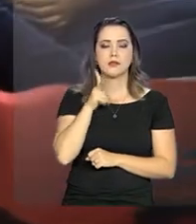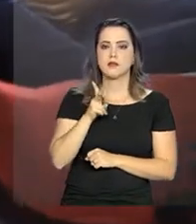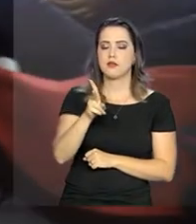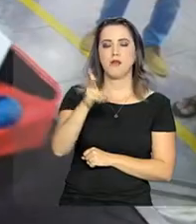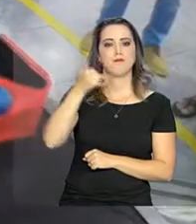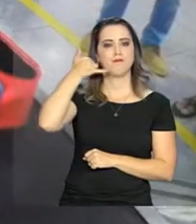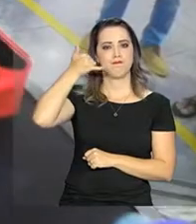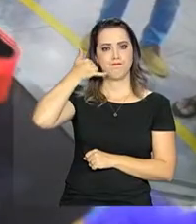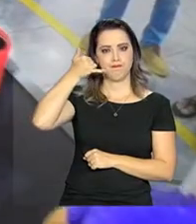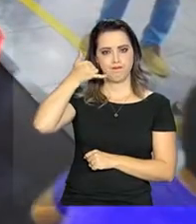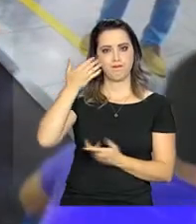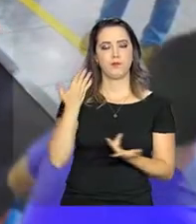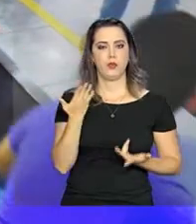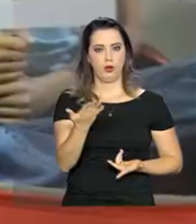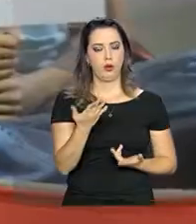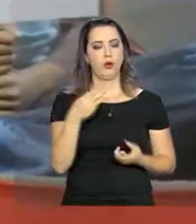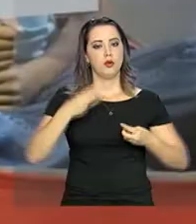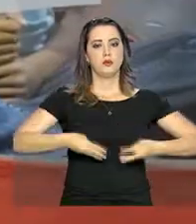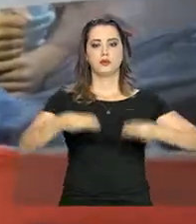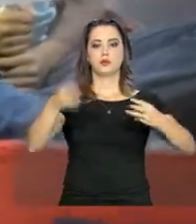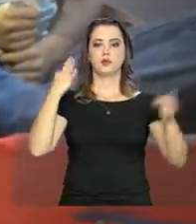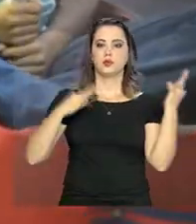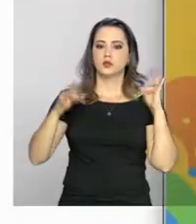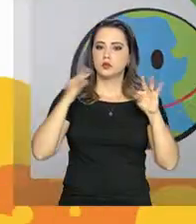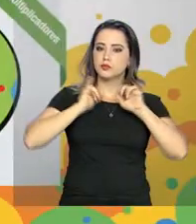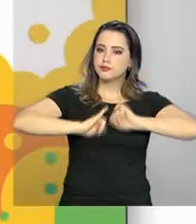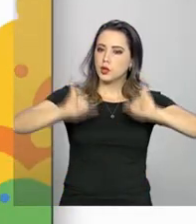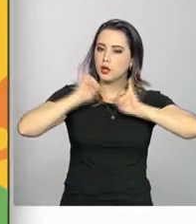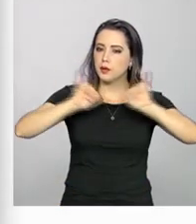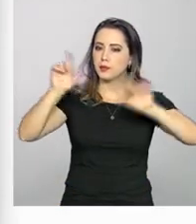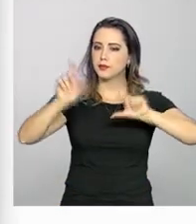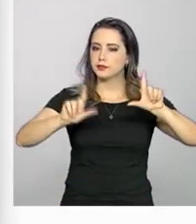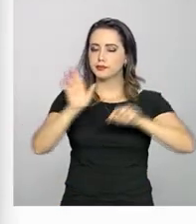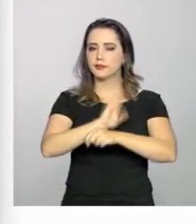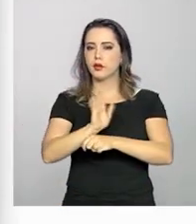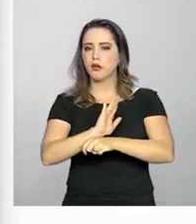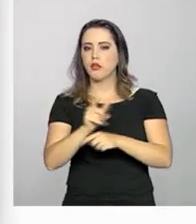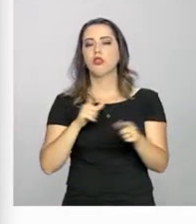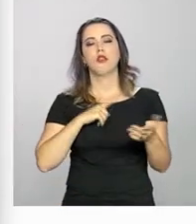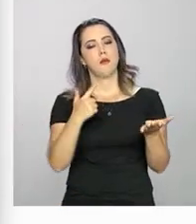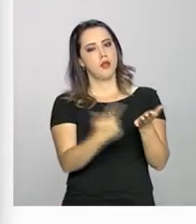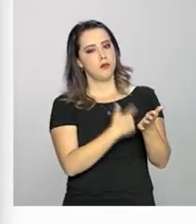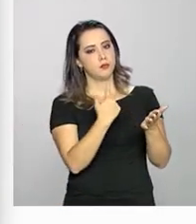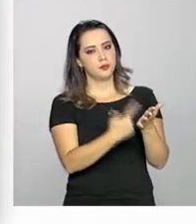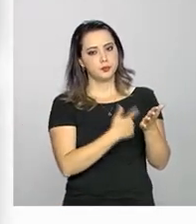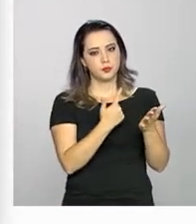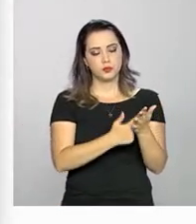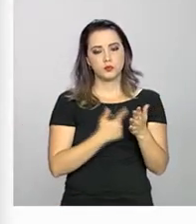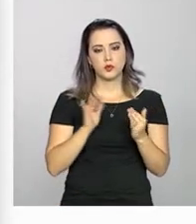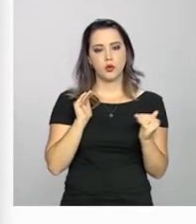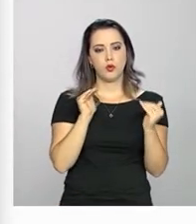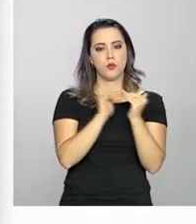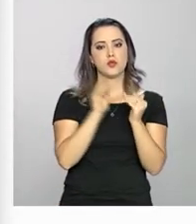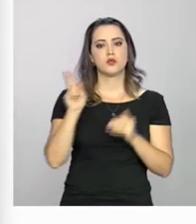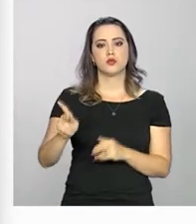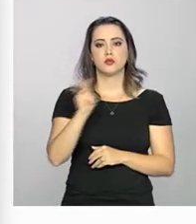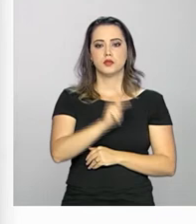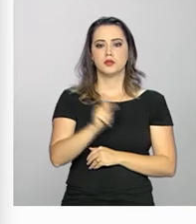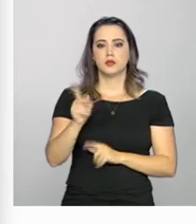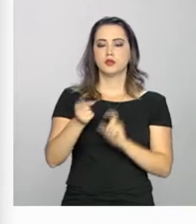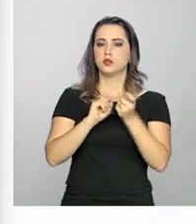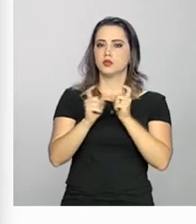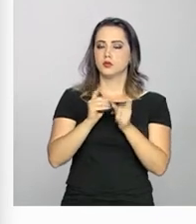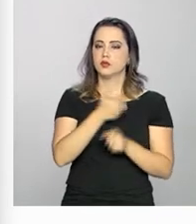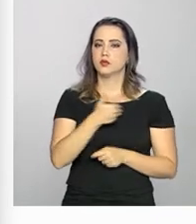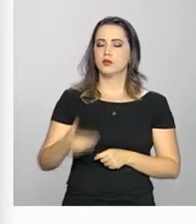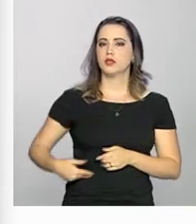Ministério do Turismo promove campanhas de conscientização e produziu o Manual do Multiplicador, voltado para professores, gestores